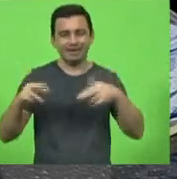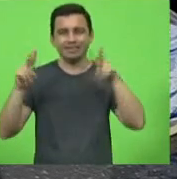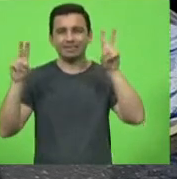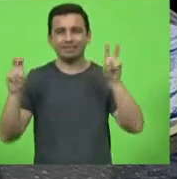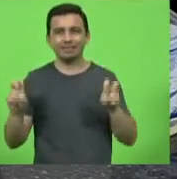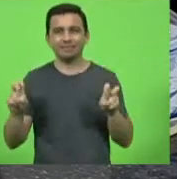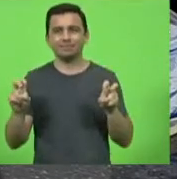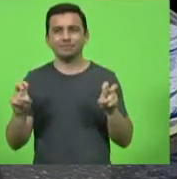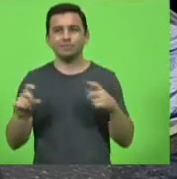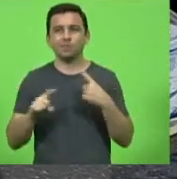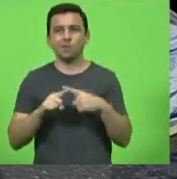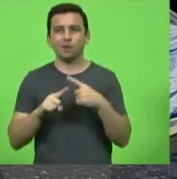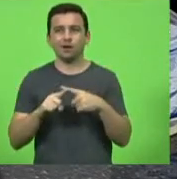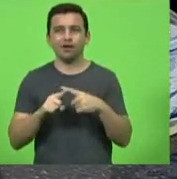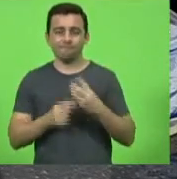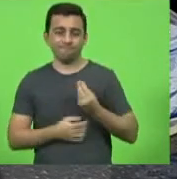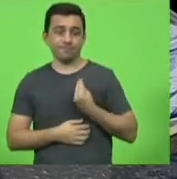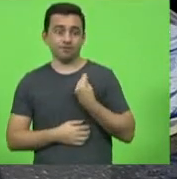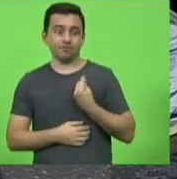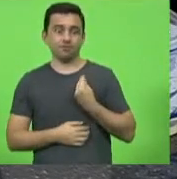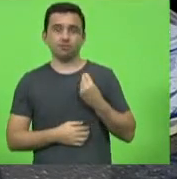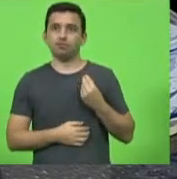porque pela vitalidade dele